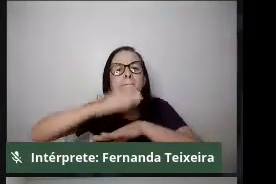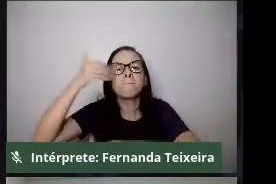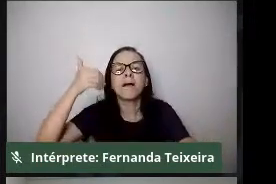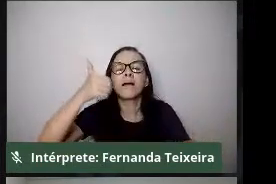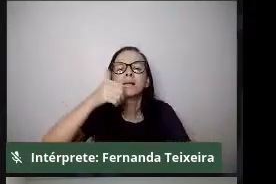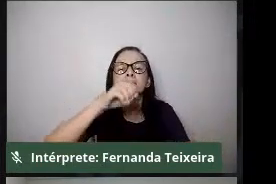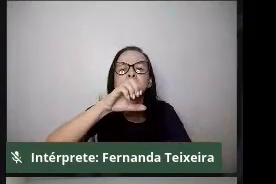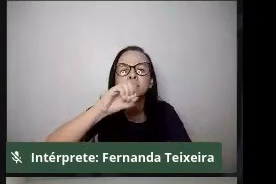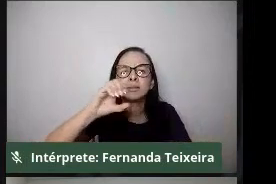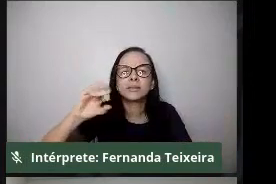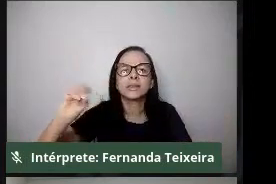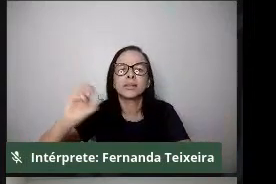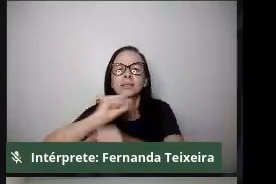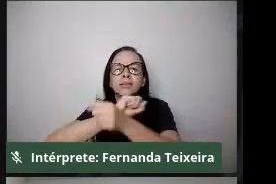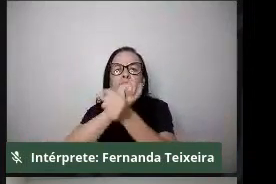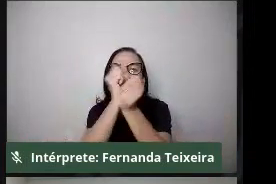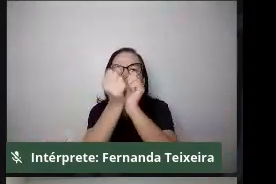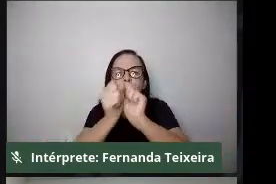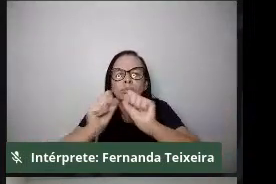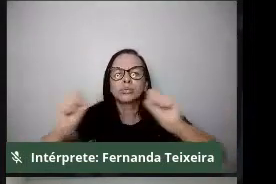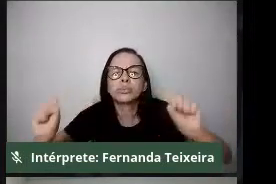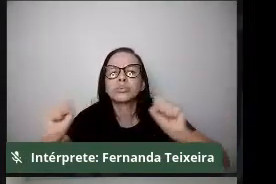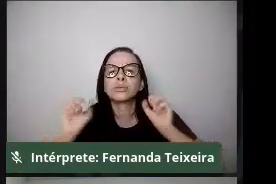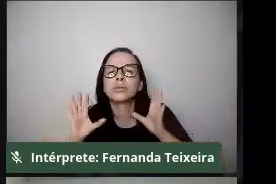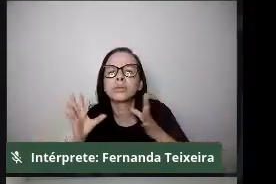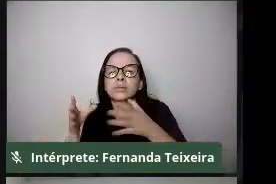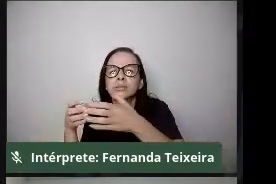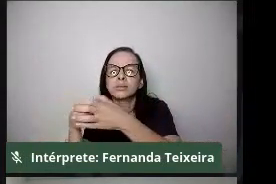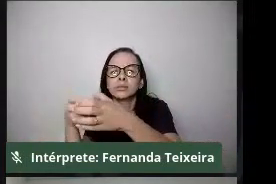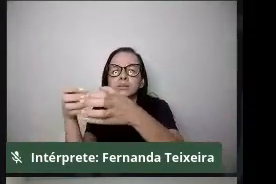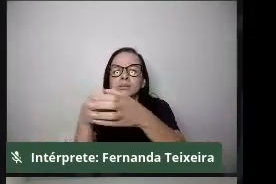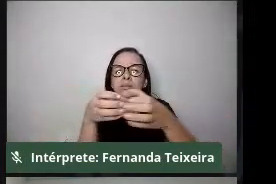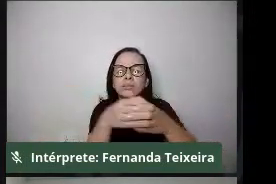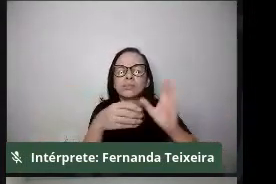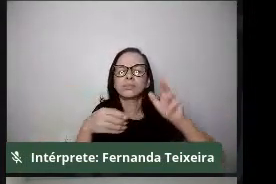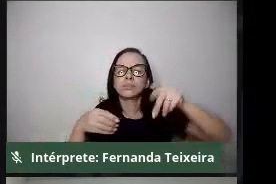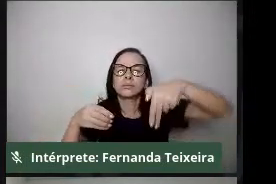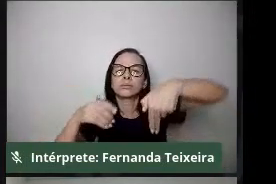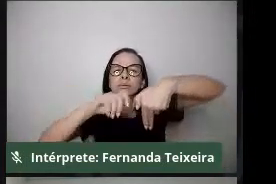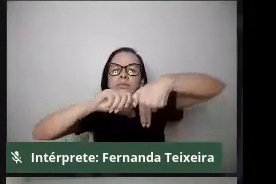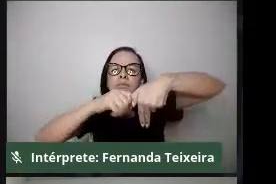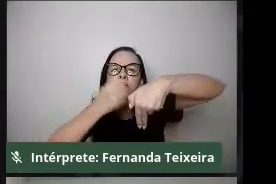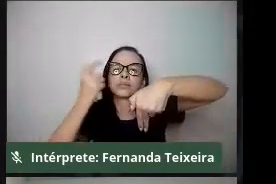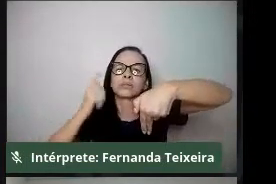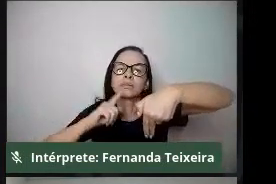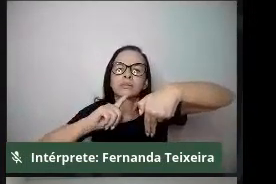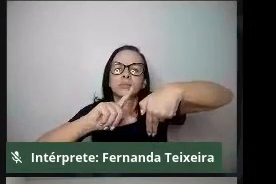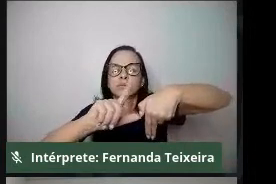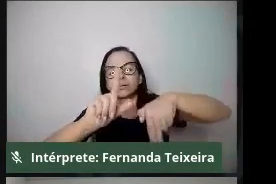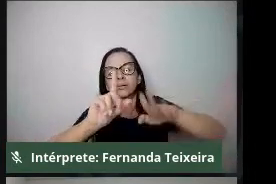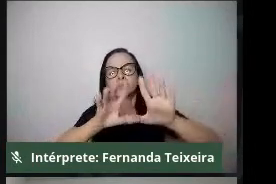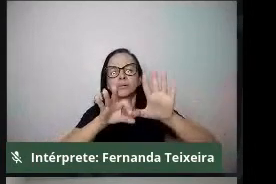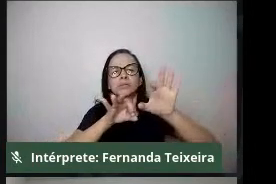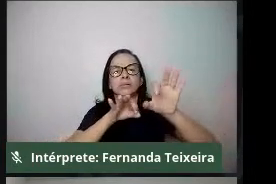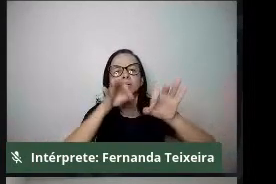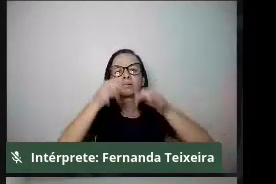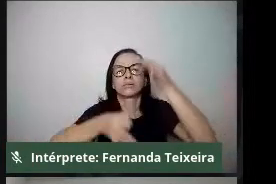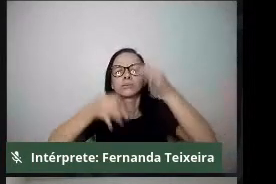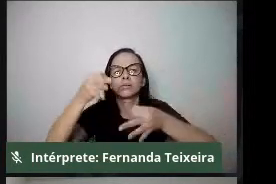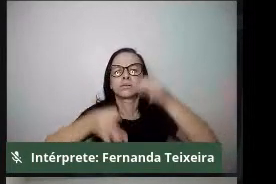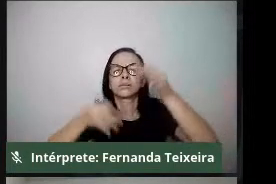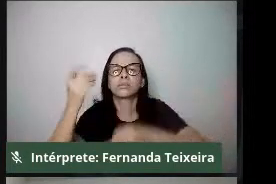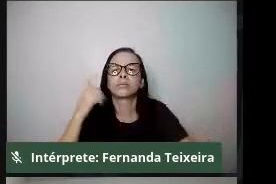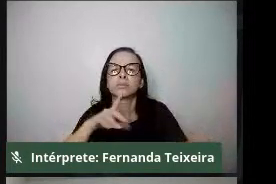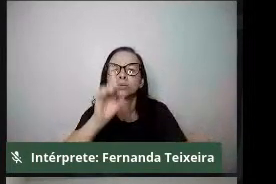as comunidades quilombolas, né, conquistaram no plano jurídico aí o direito ao território, como prevê o artigo